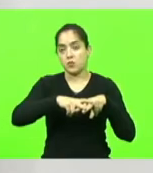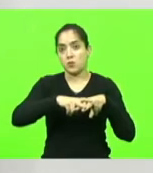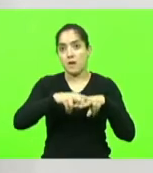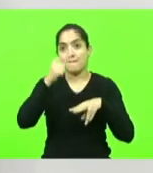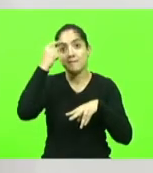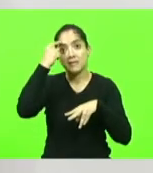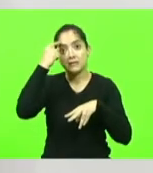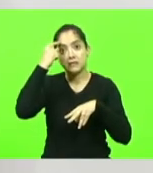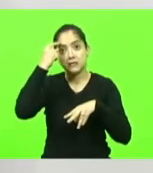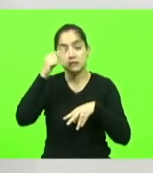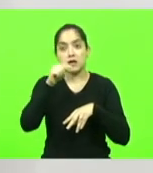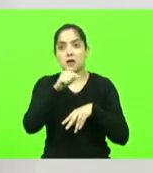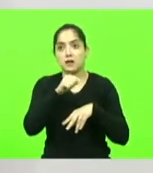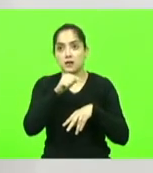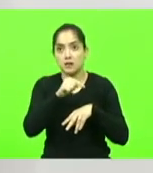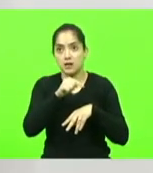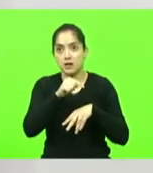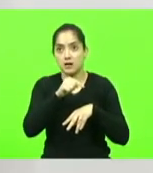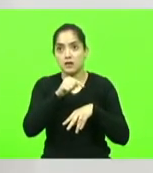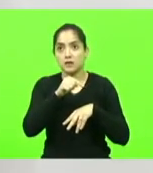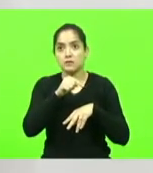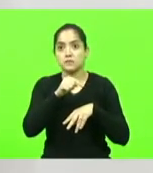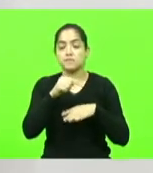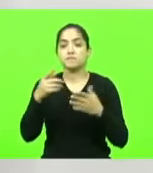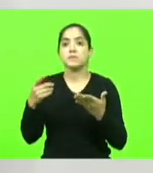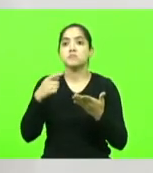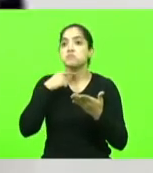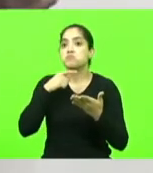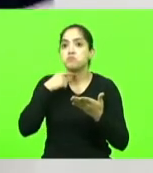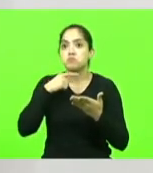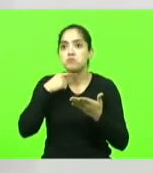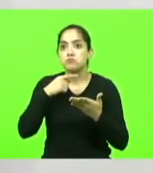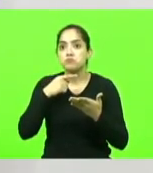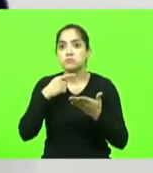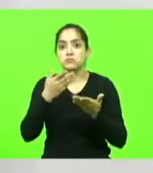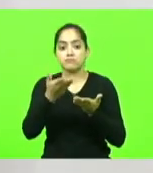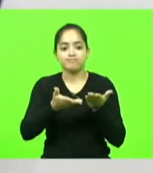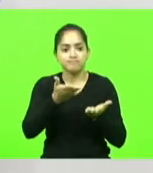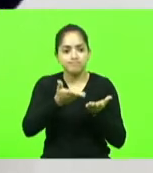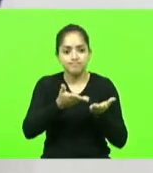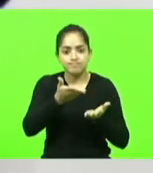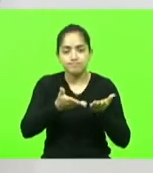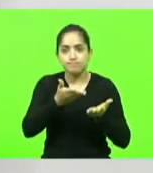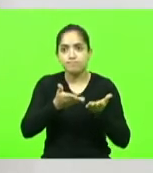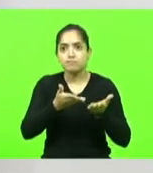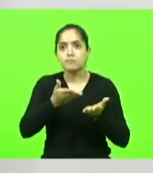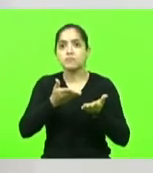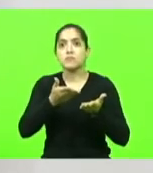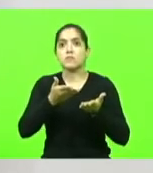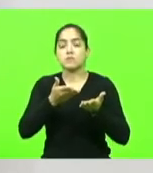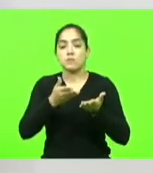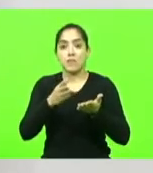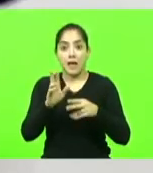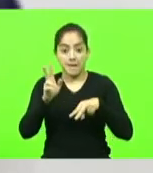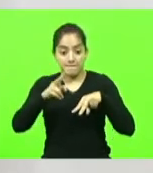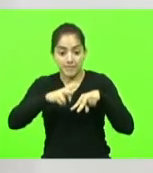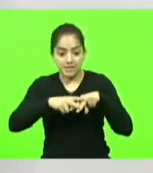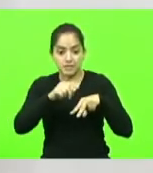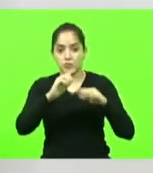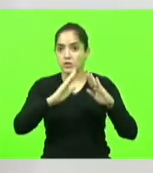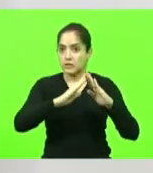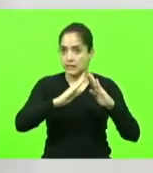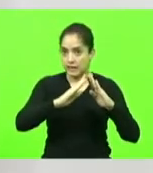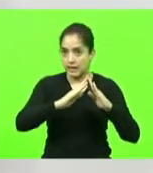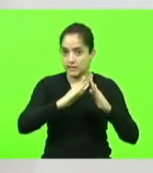Roberto Jefferson e a não possibilidade dele cumprir ao menos a prisão inconstitucional na sua casa para